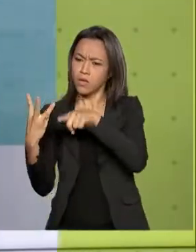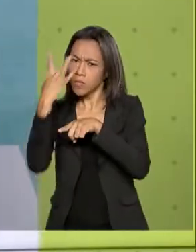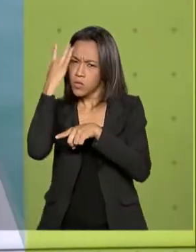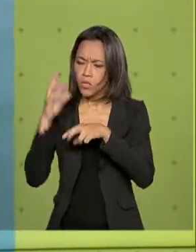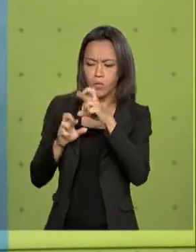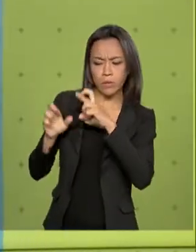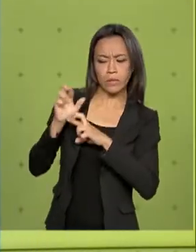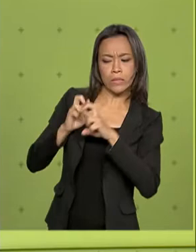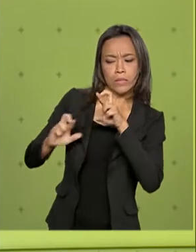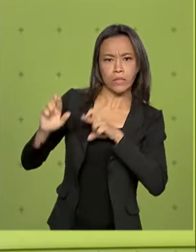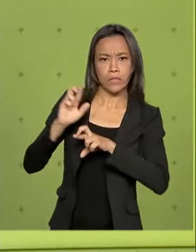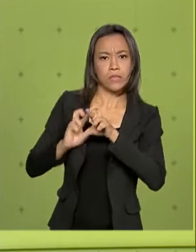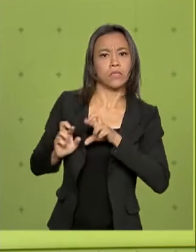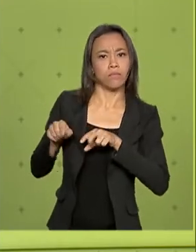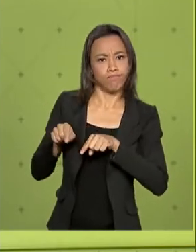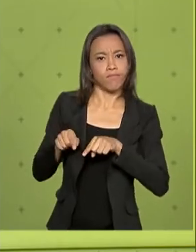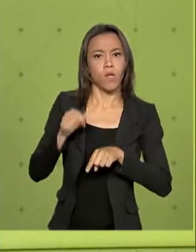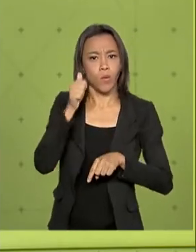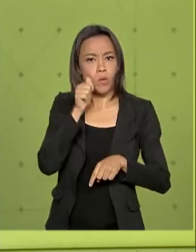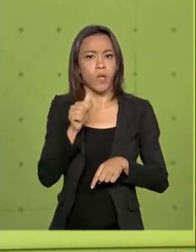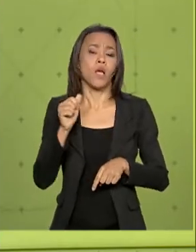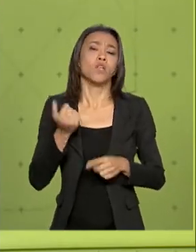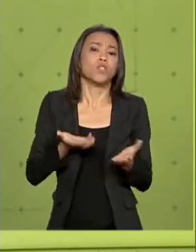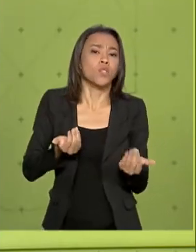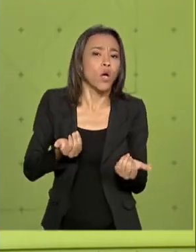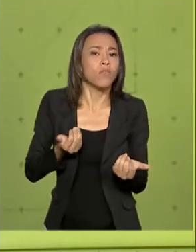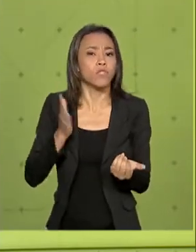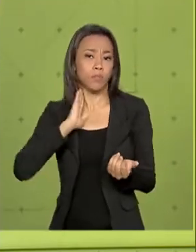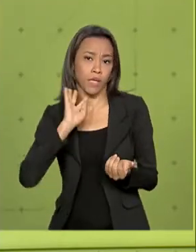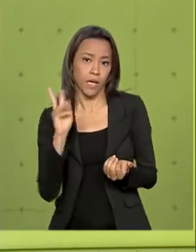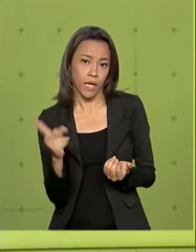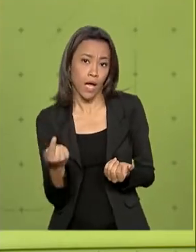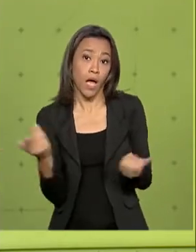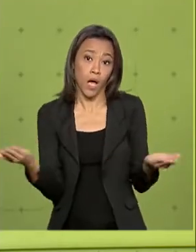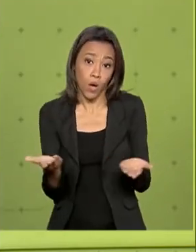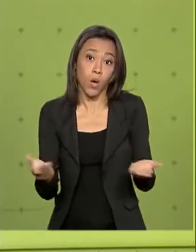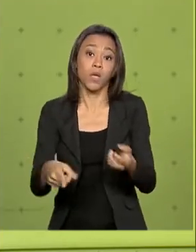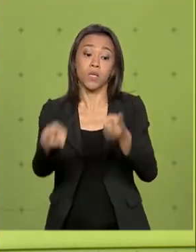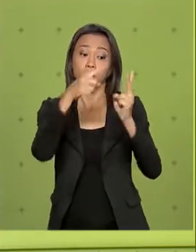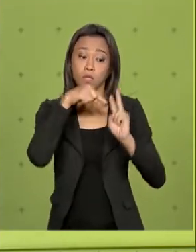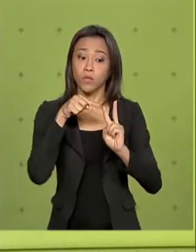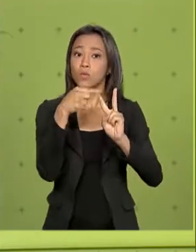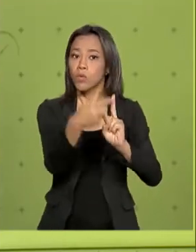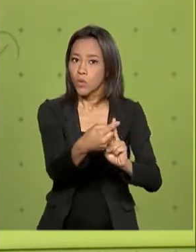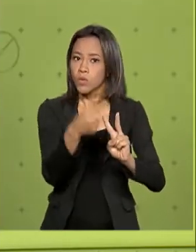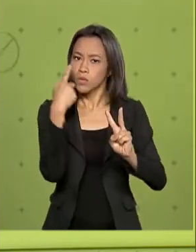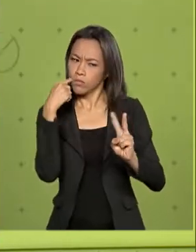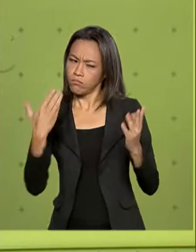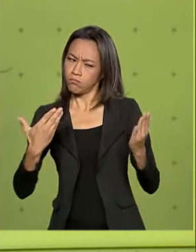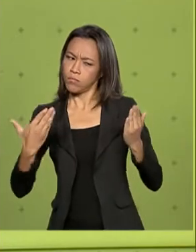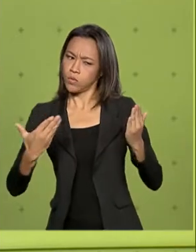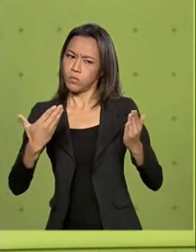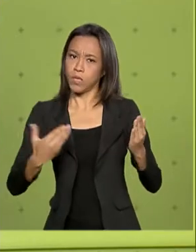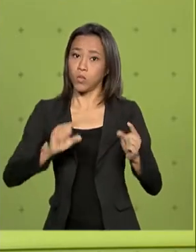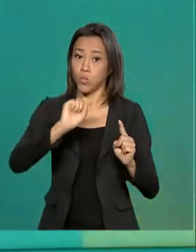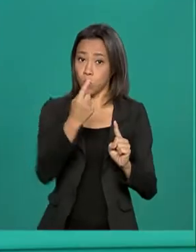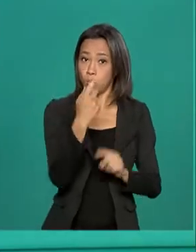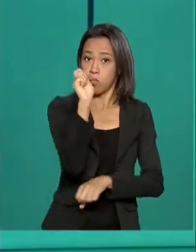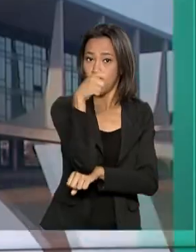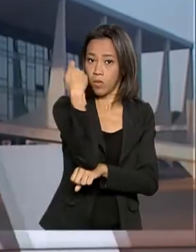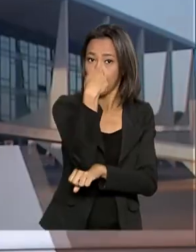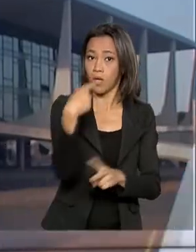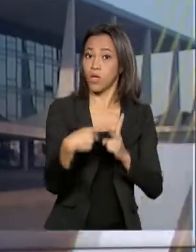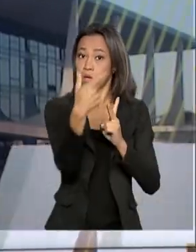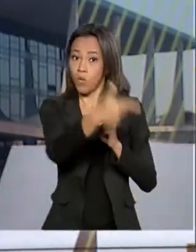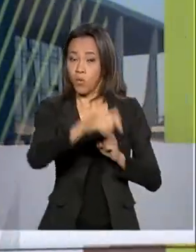brasileiras. Além de uma jovem de Belo Horizonte, passaram a ser acompanhados mais dois casos suspeitos, um em Porto Alegre e